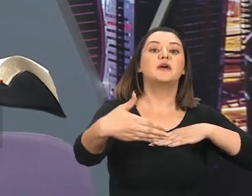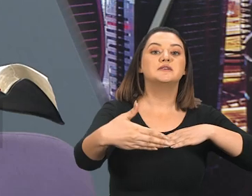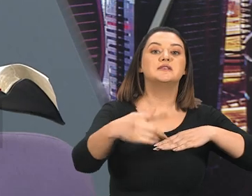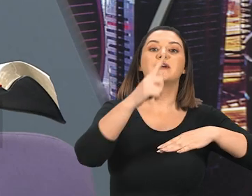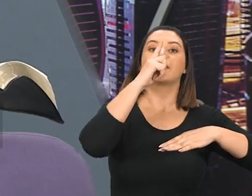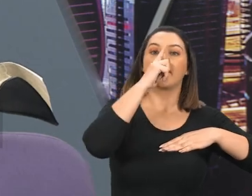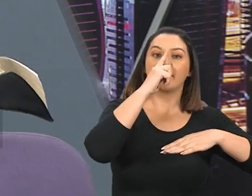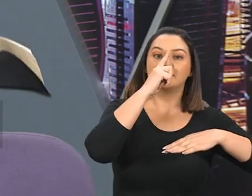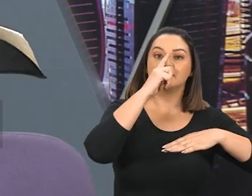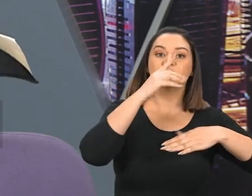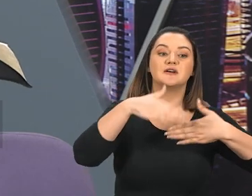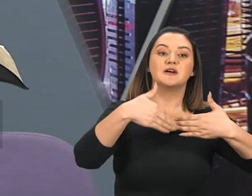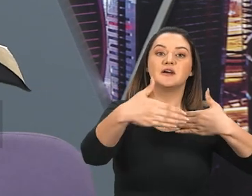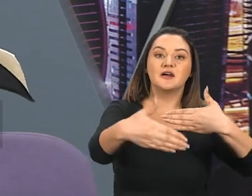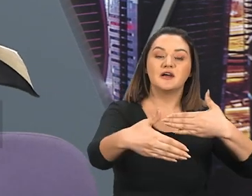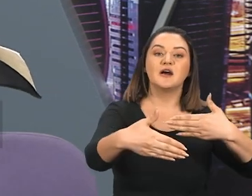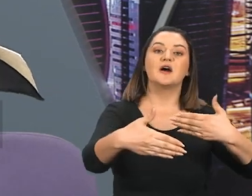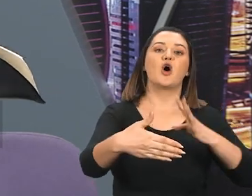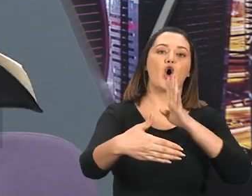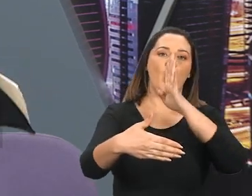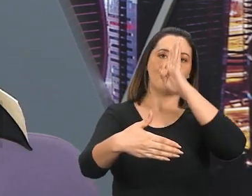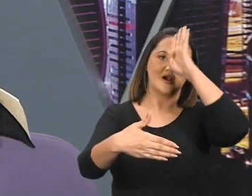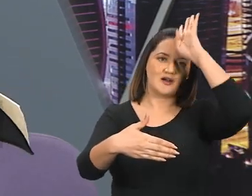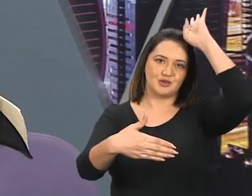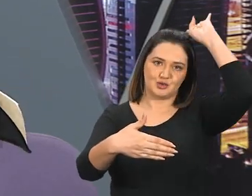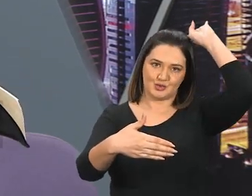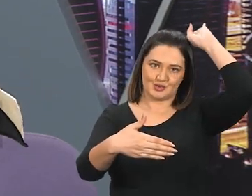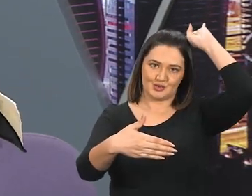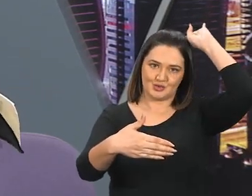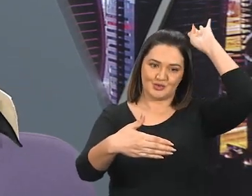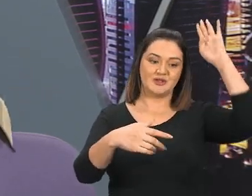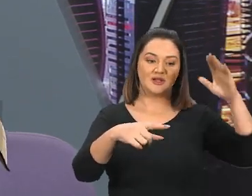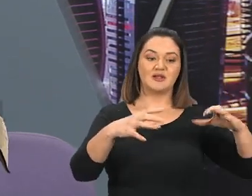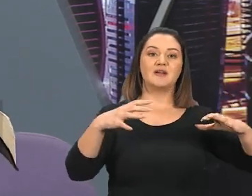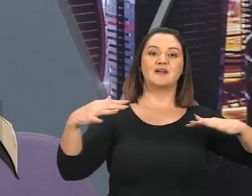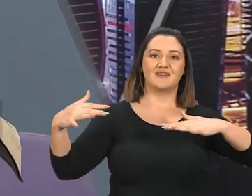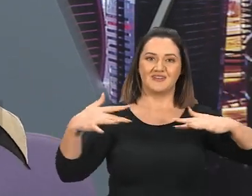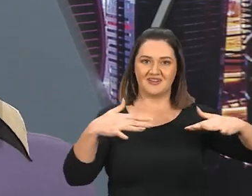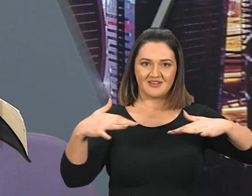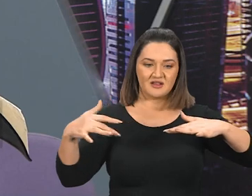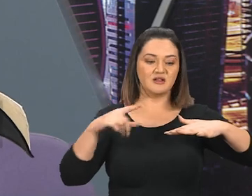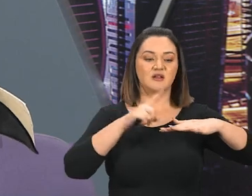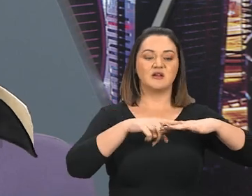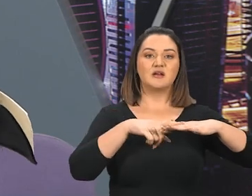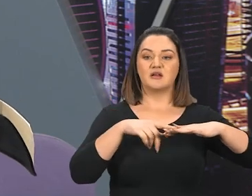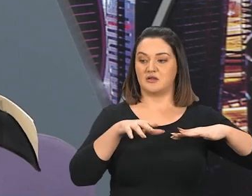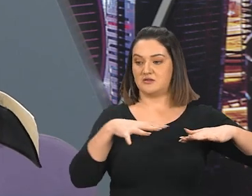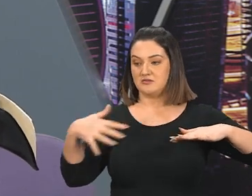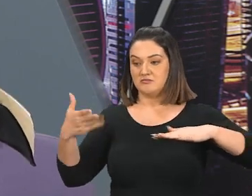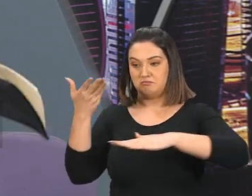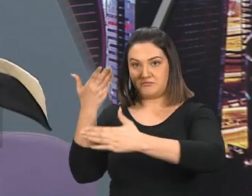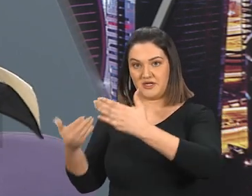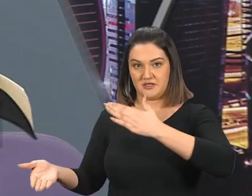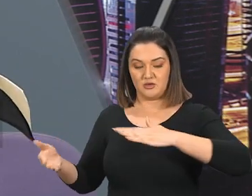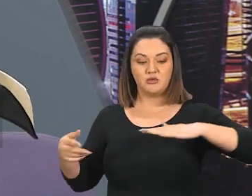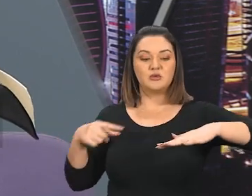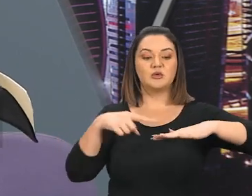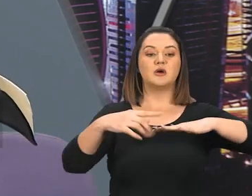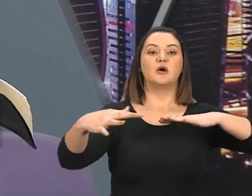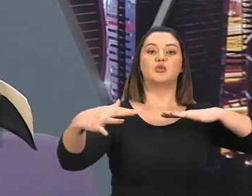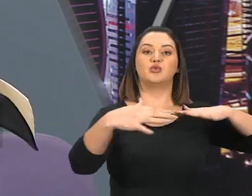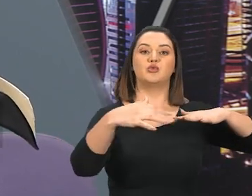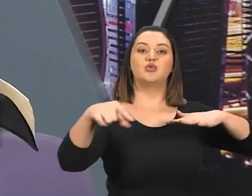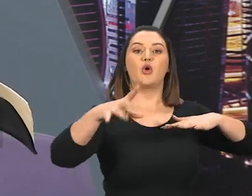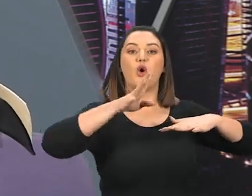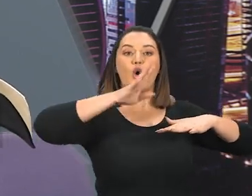Da Grécia, Vem o Império Romano, E é dali que surge, A ponta pequena, E essa ponta pequena, Que é o anticristo,